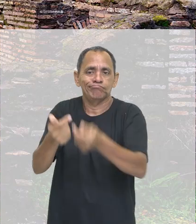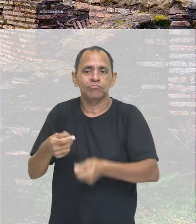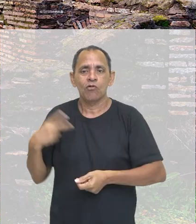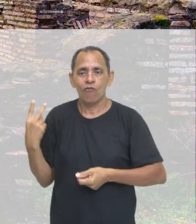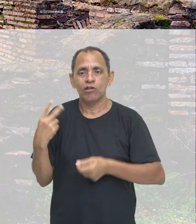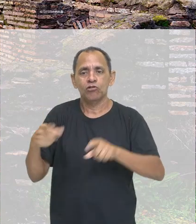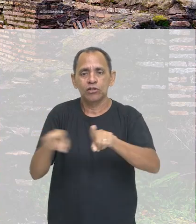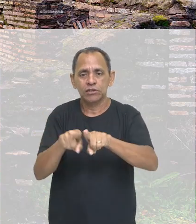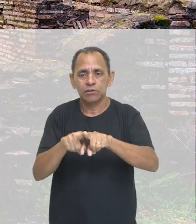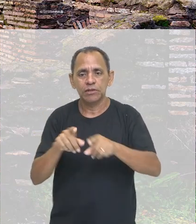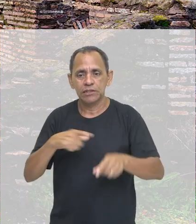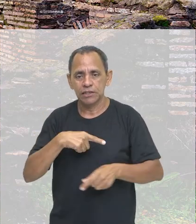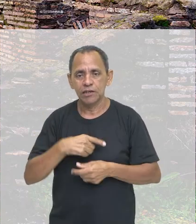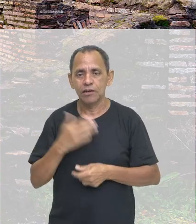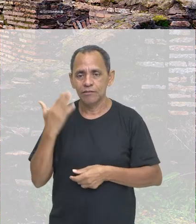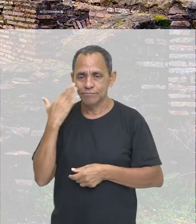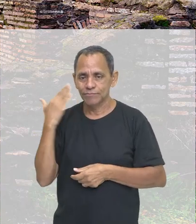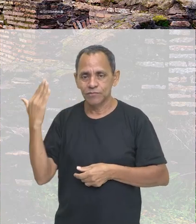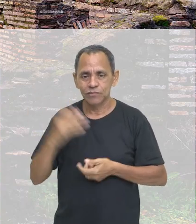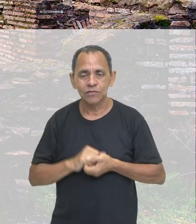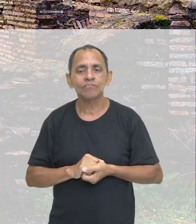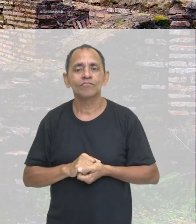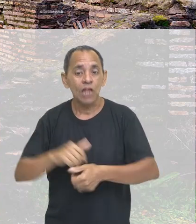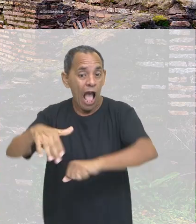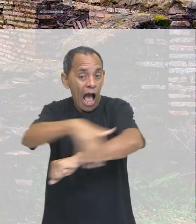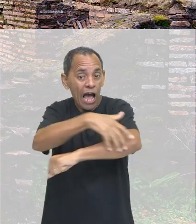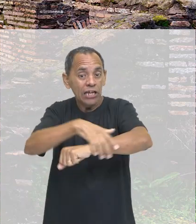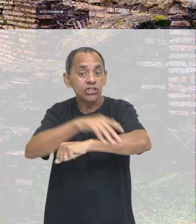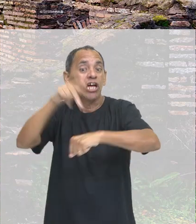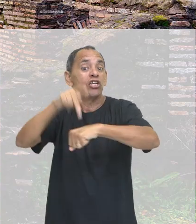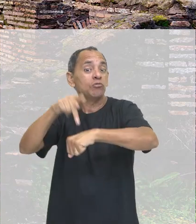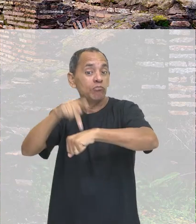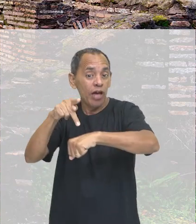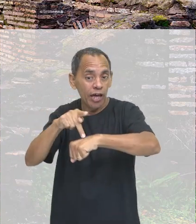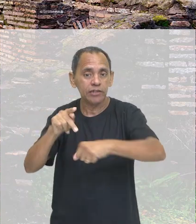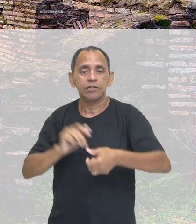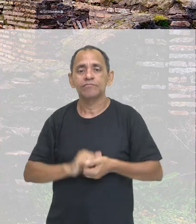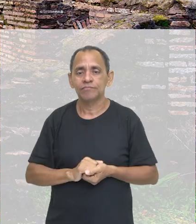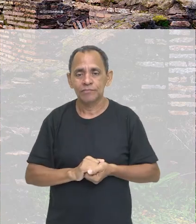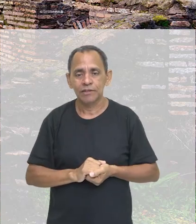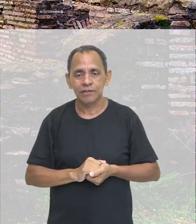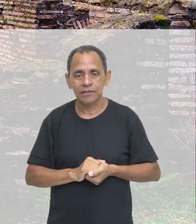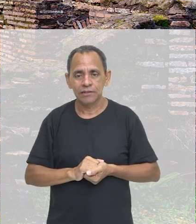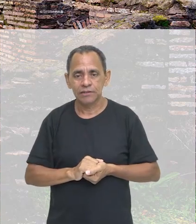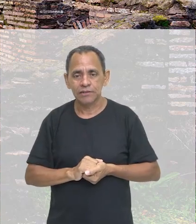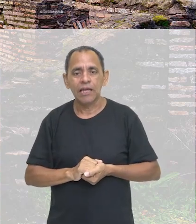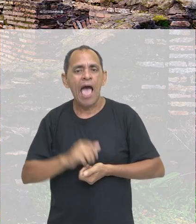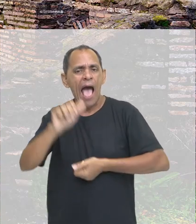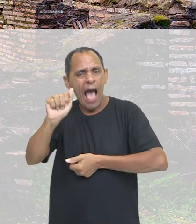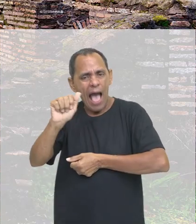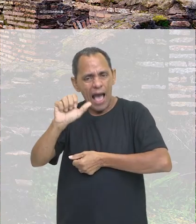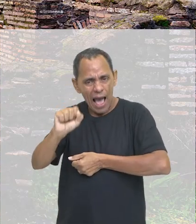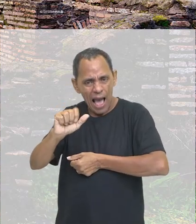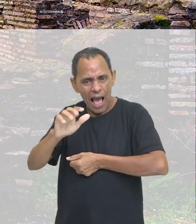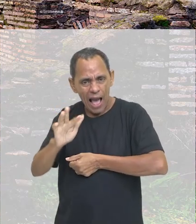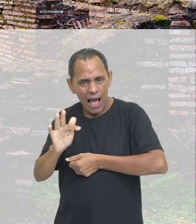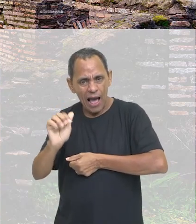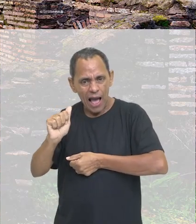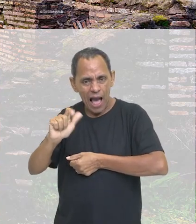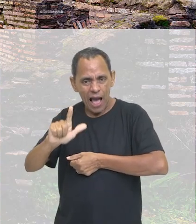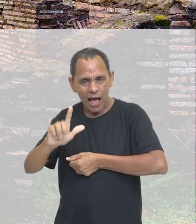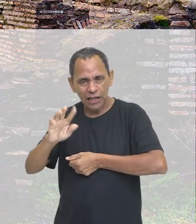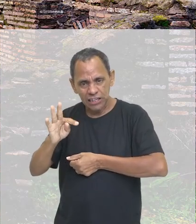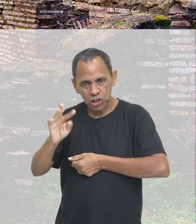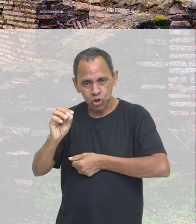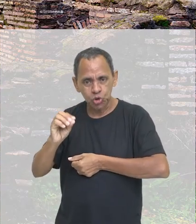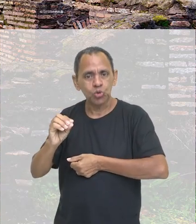nessa estrada de pedra que não tem asfalto melhor que dure mais do que isso aqui. O asfalto pode até criar